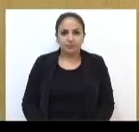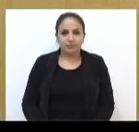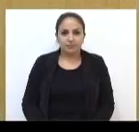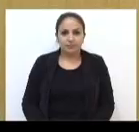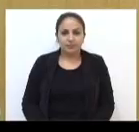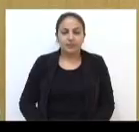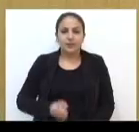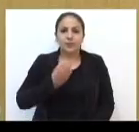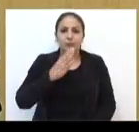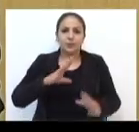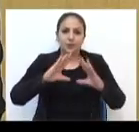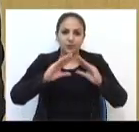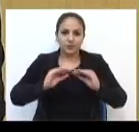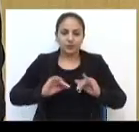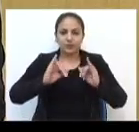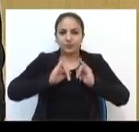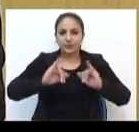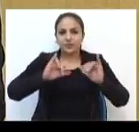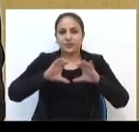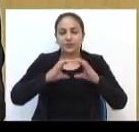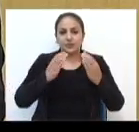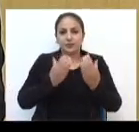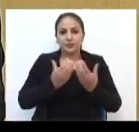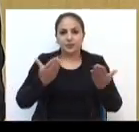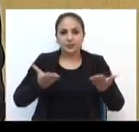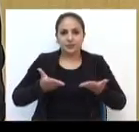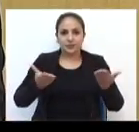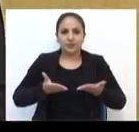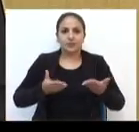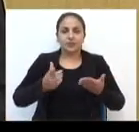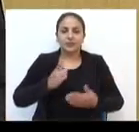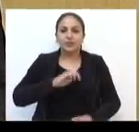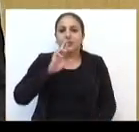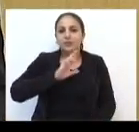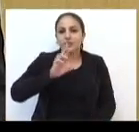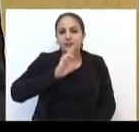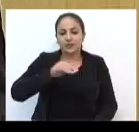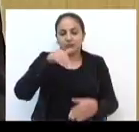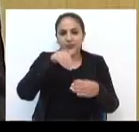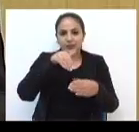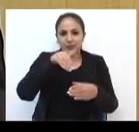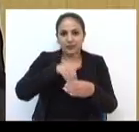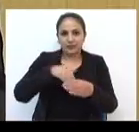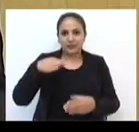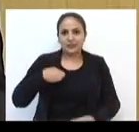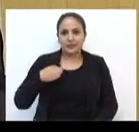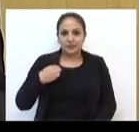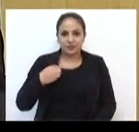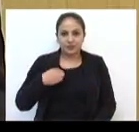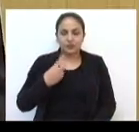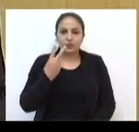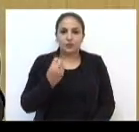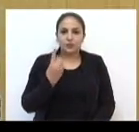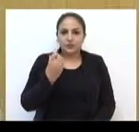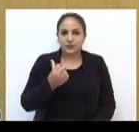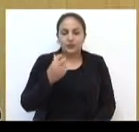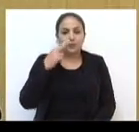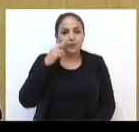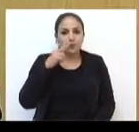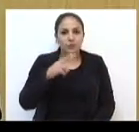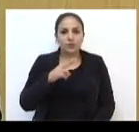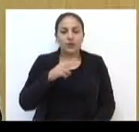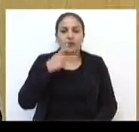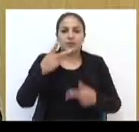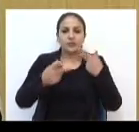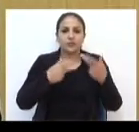Boa noite. O Jornal da Câmara de hoje lembra o resultado das eleições de 2016. Vamos rever